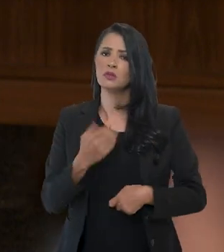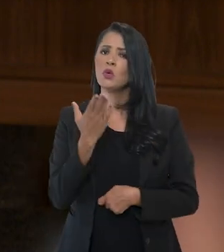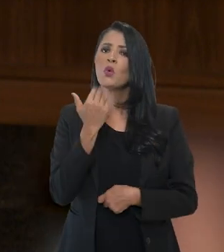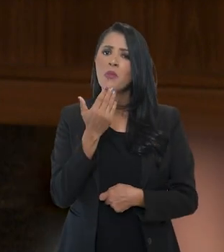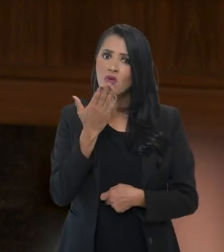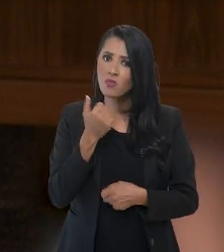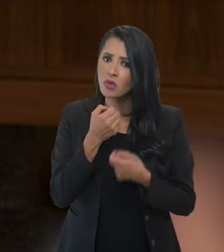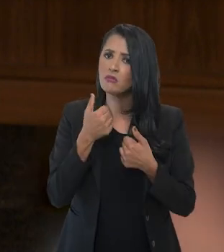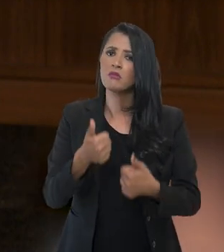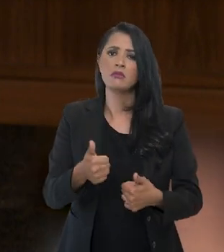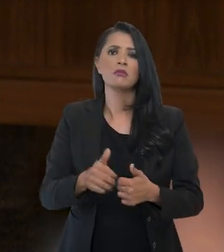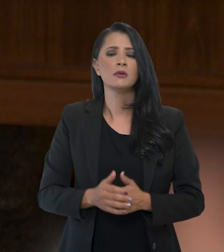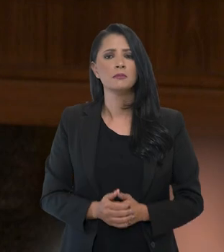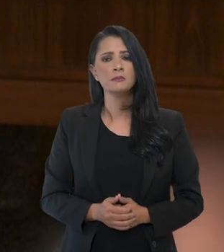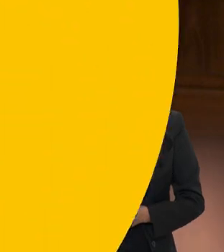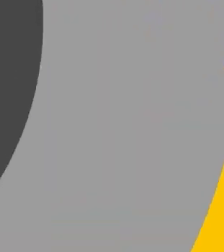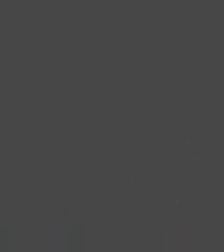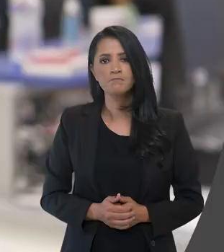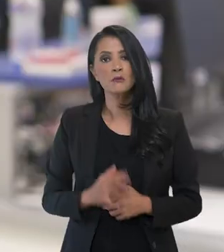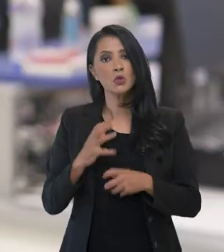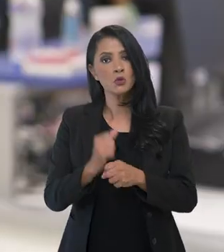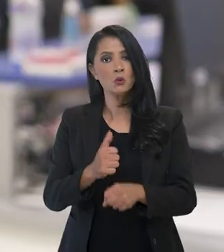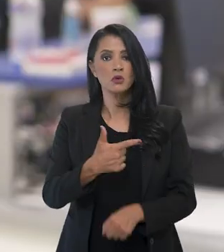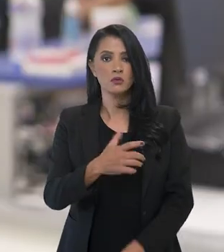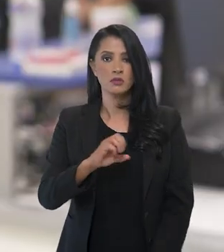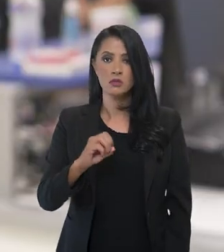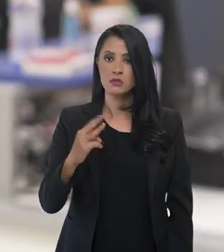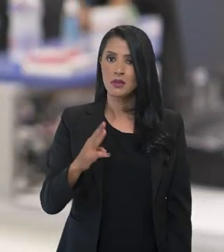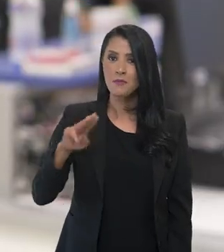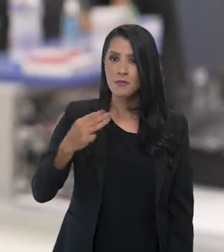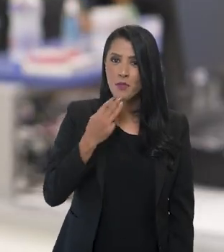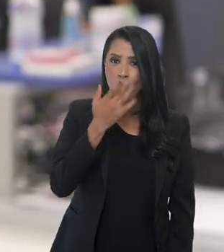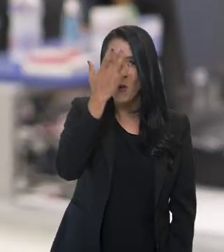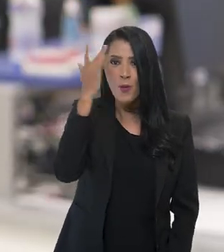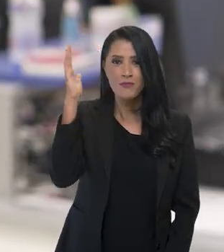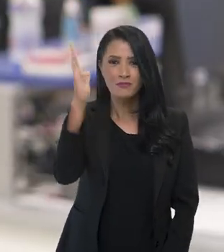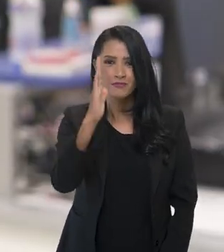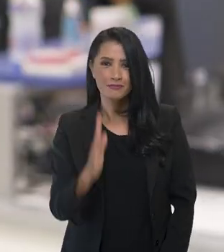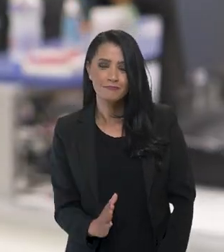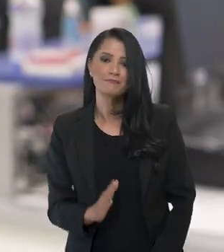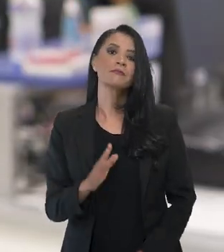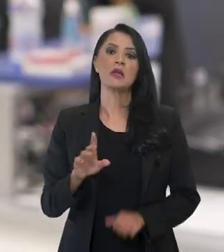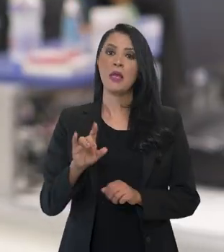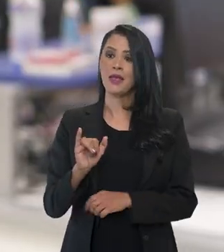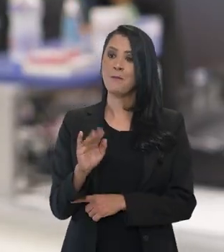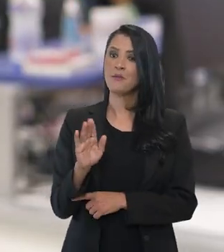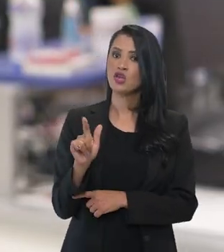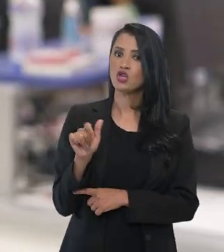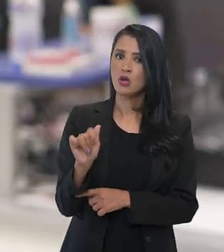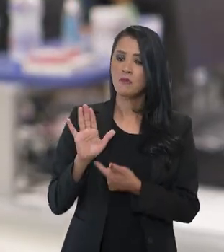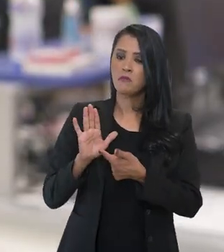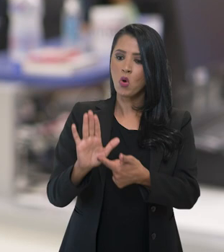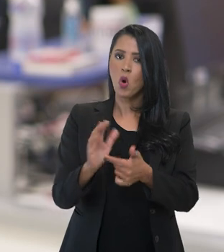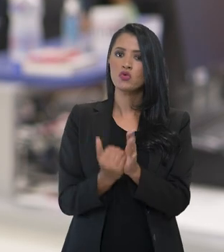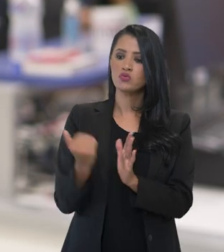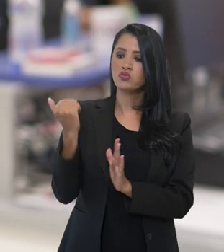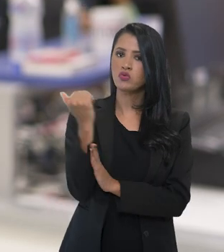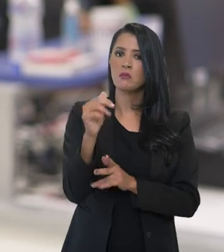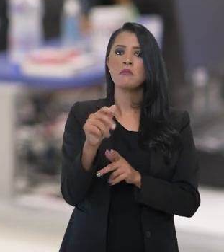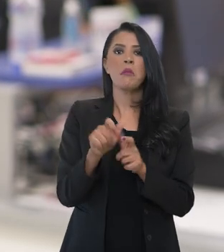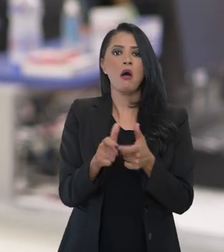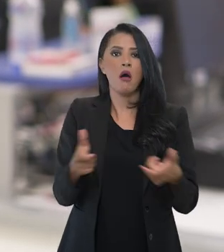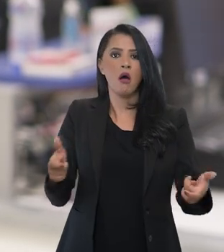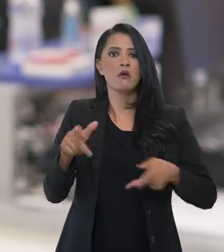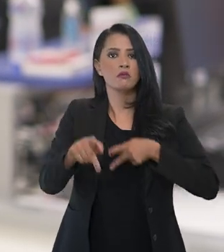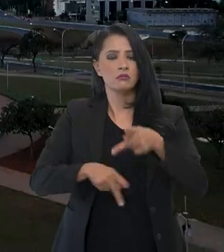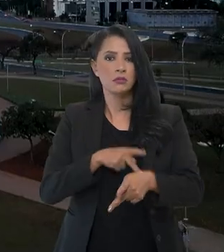que precisam comer e comer bem. Somos 203 milhões de brasileiros. Censo do IBGE revela crescimento